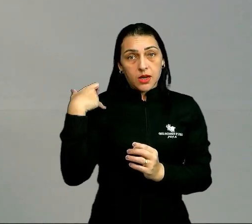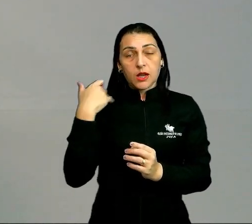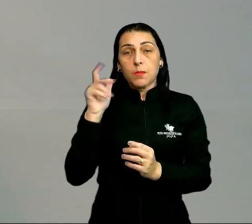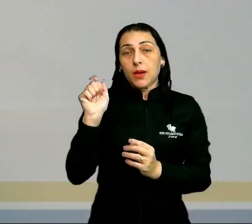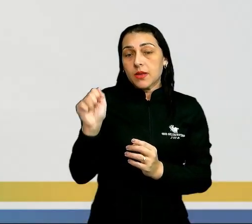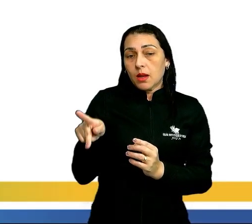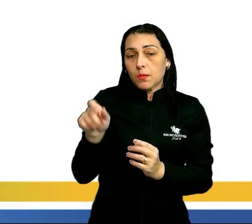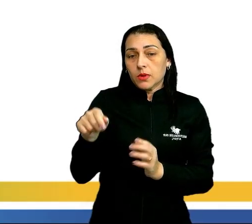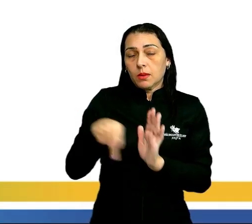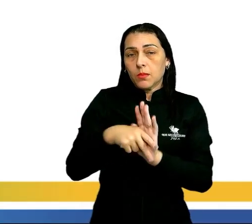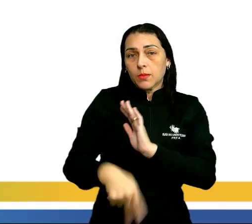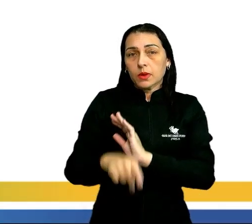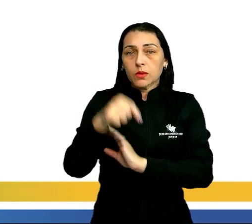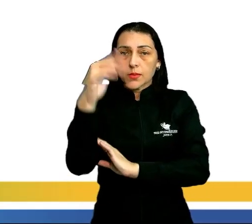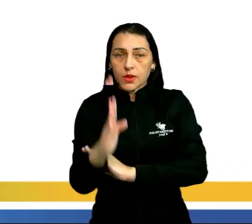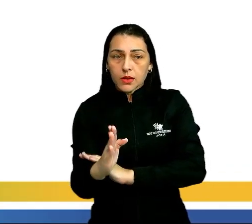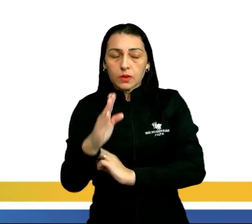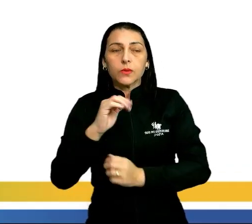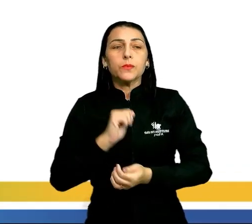aposentar aqui no Brasil.